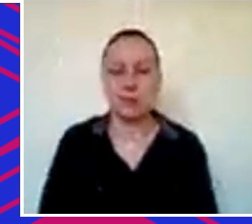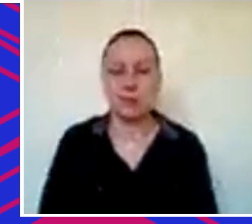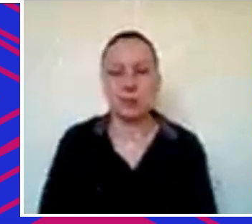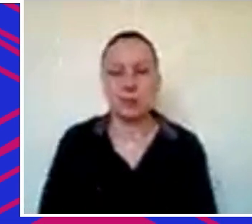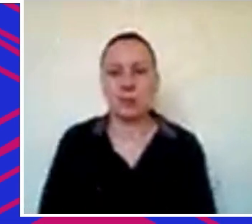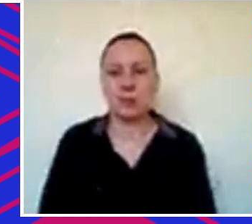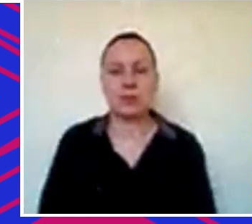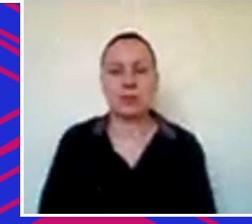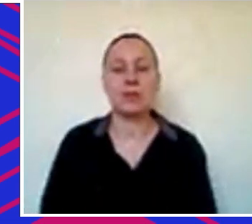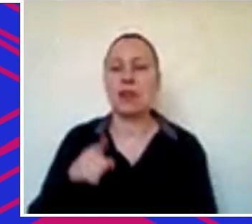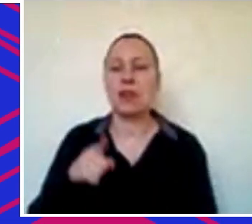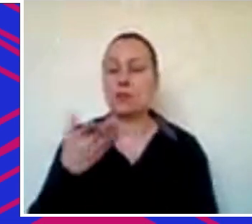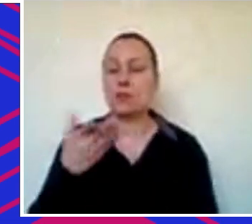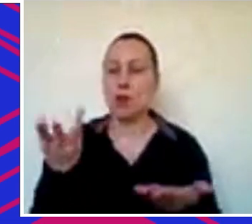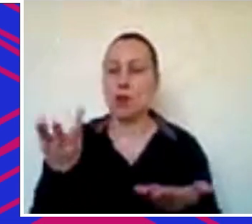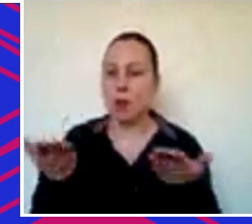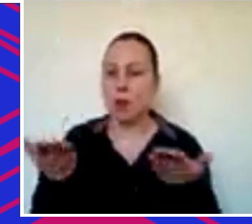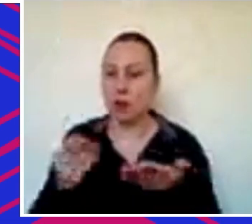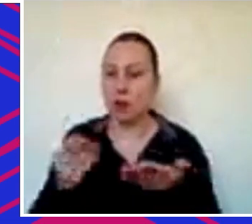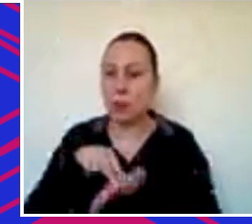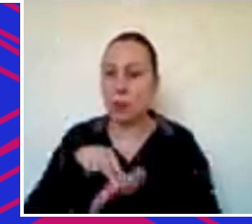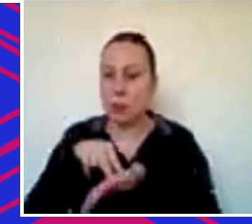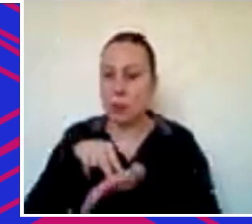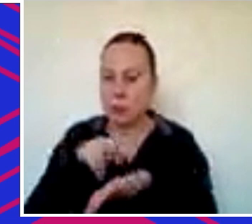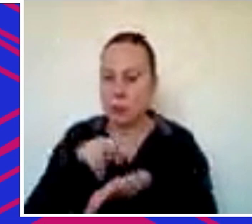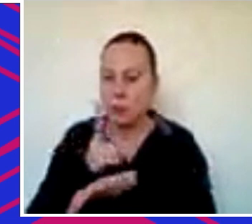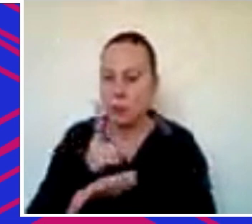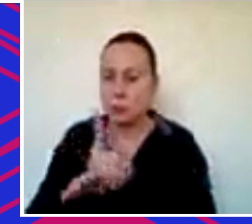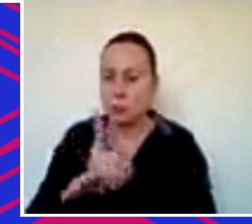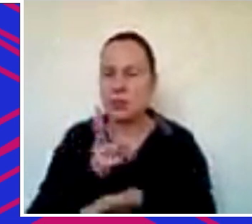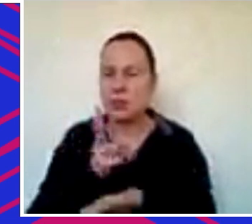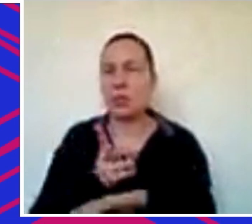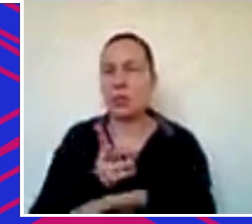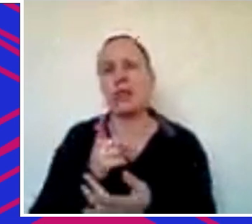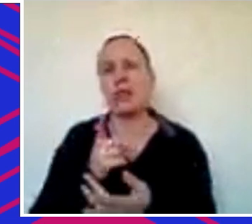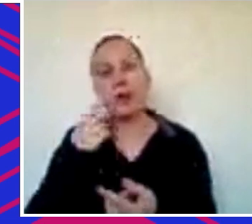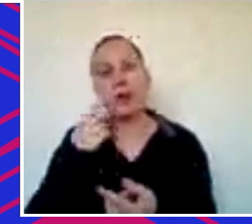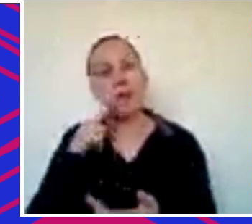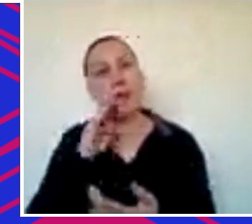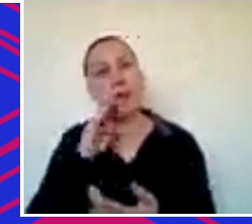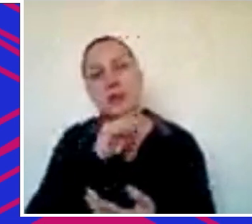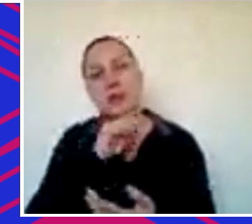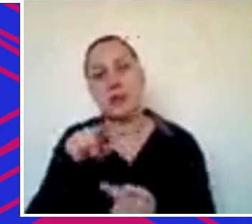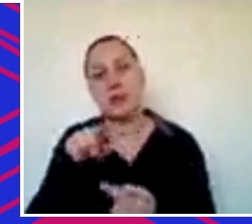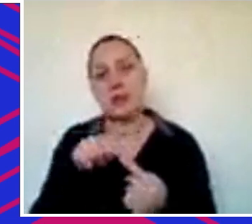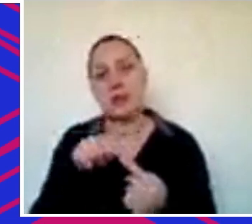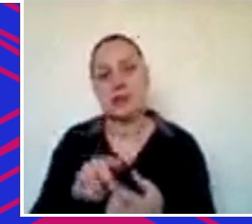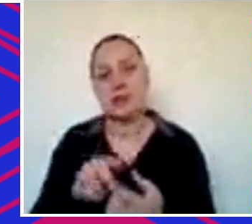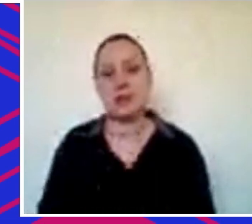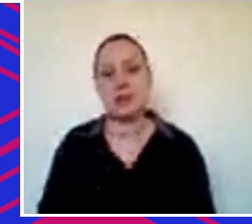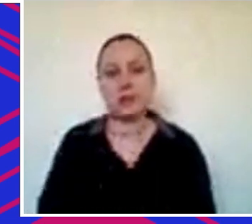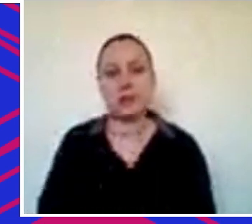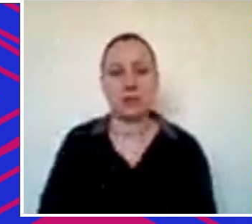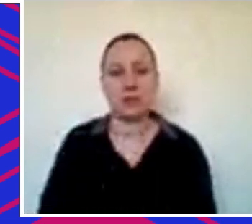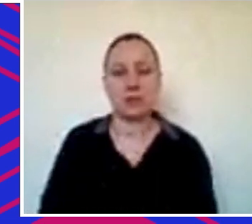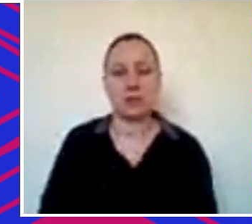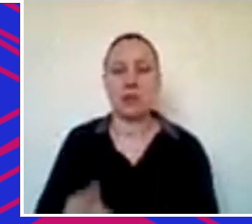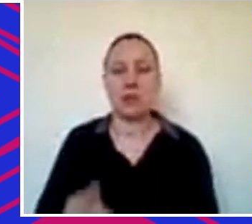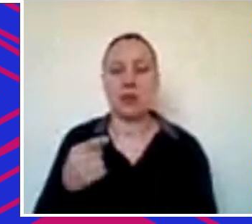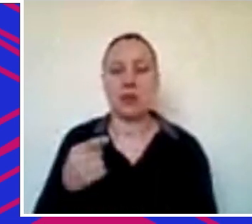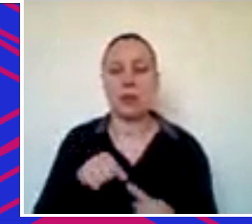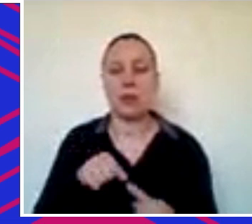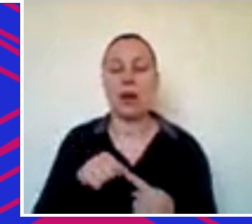isso está se consolidando agora cada vez mais a gente vai vai ver esse tipo de coisa sobre a primeira parte da sua pergunta sobre